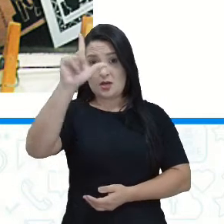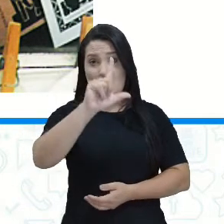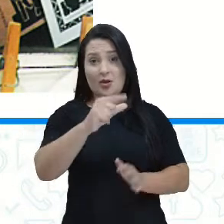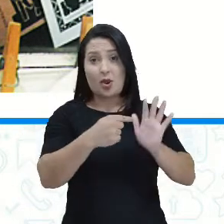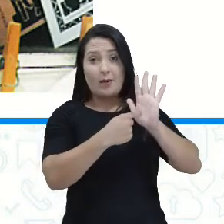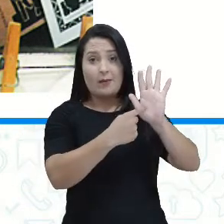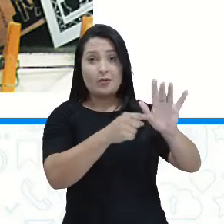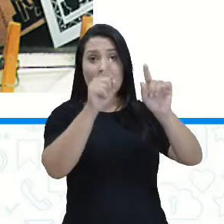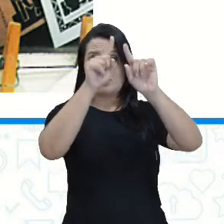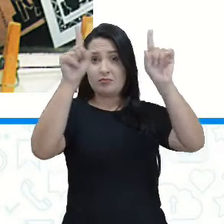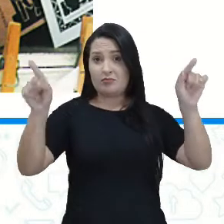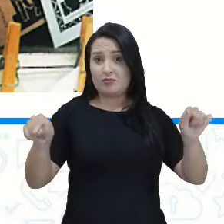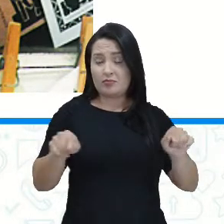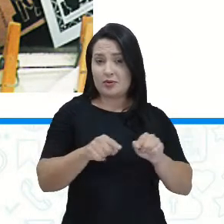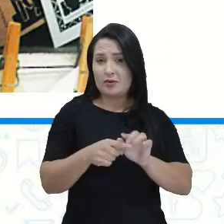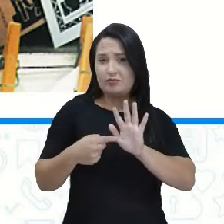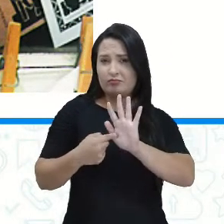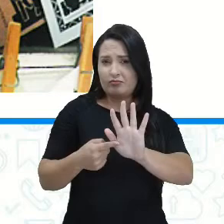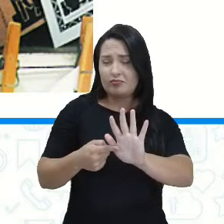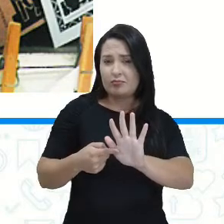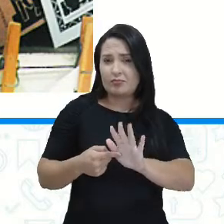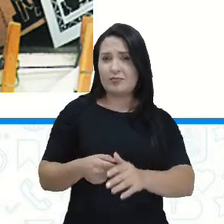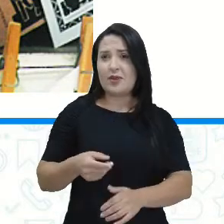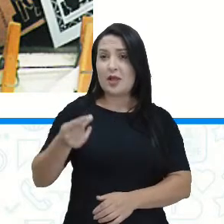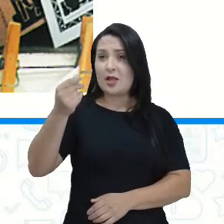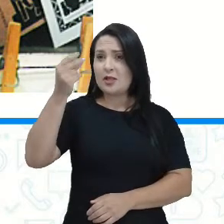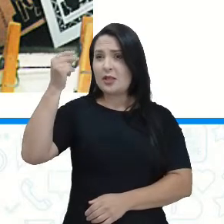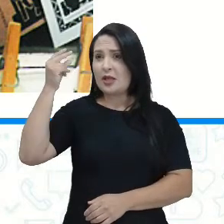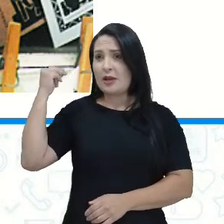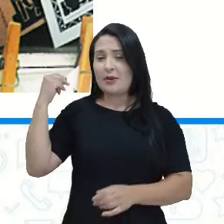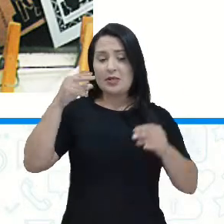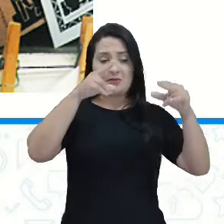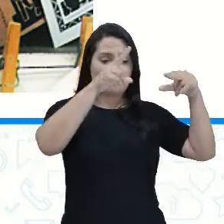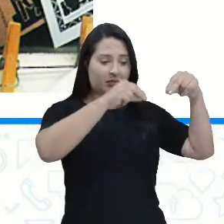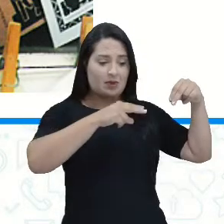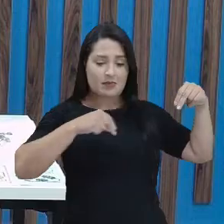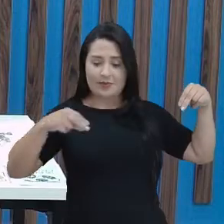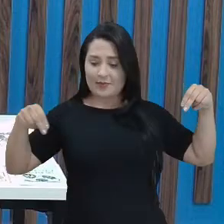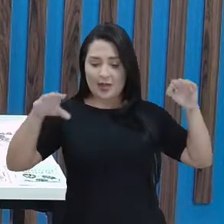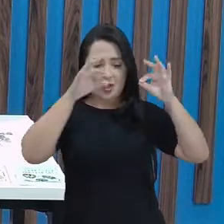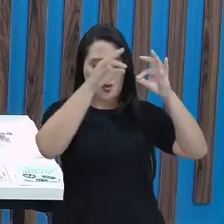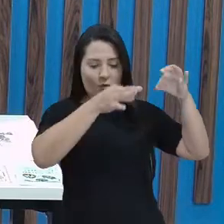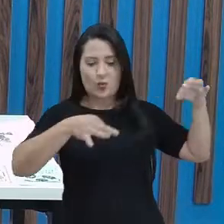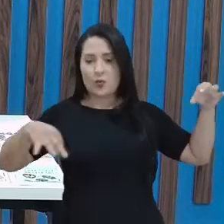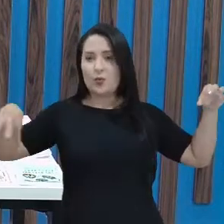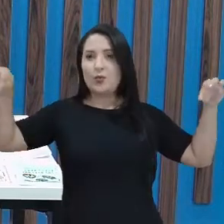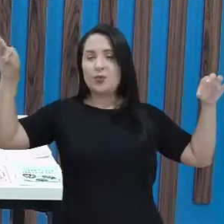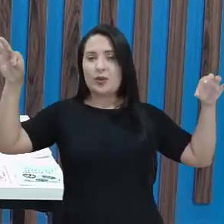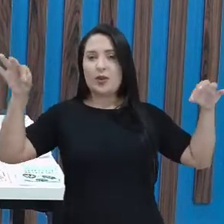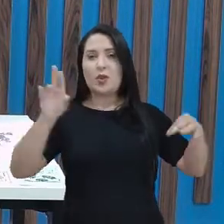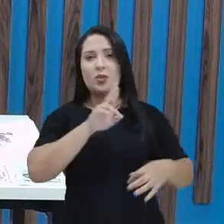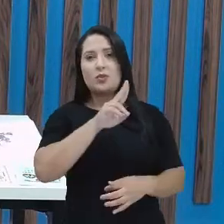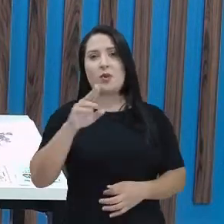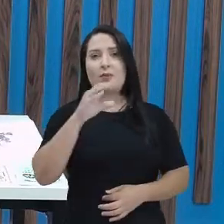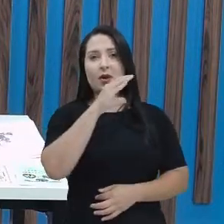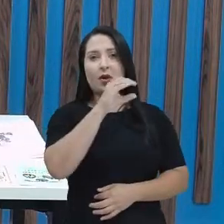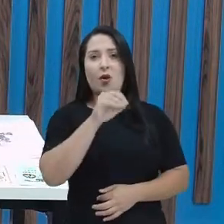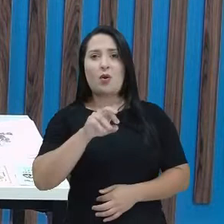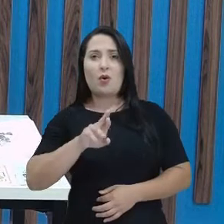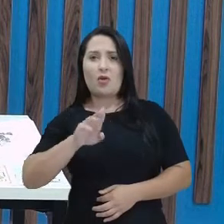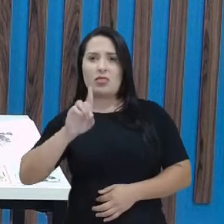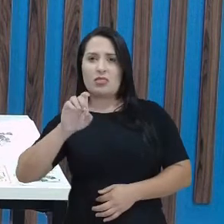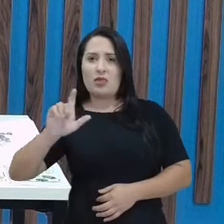aí pra vocês, e que antigamente elas eram penduradas em cordões. Daí o nome cordel,